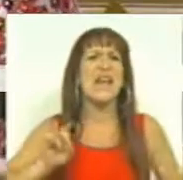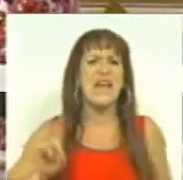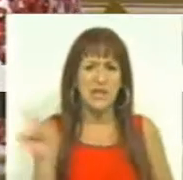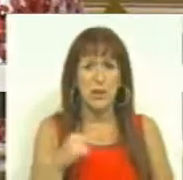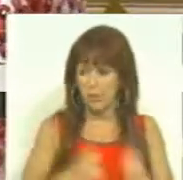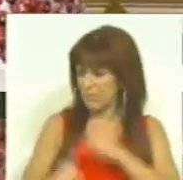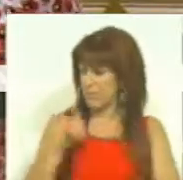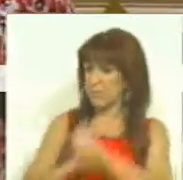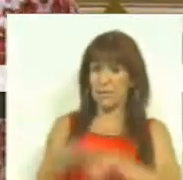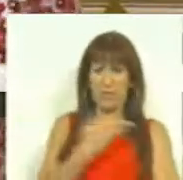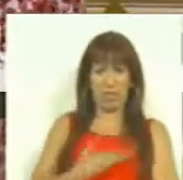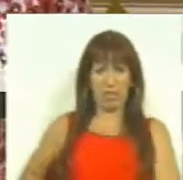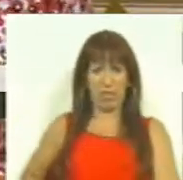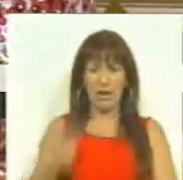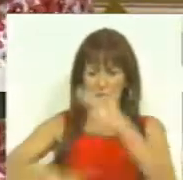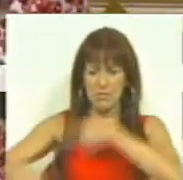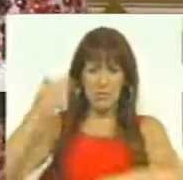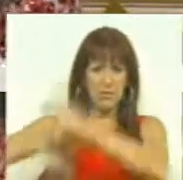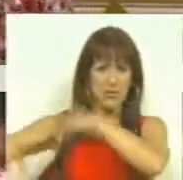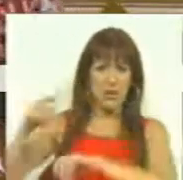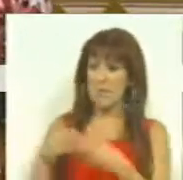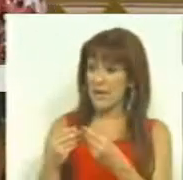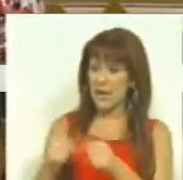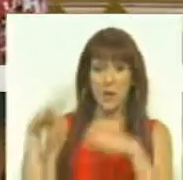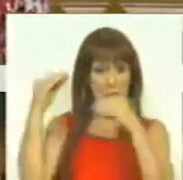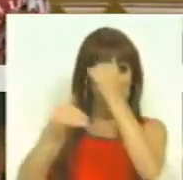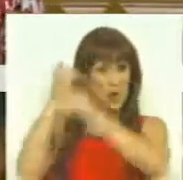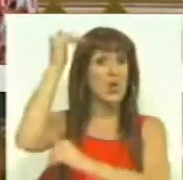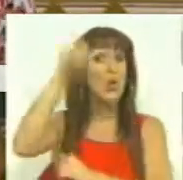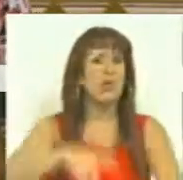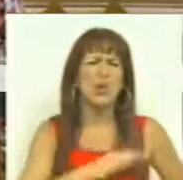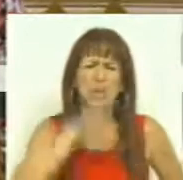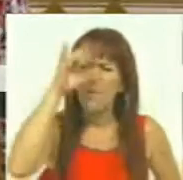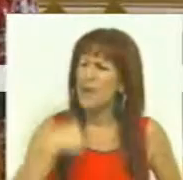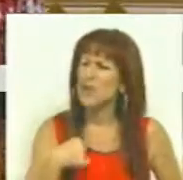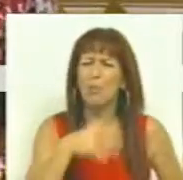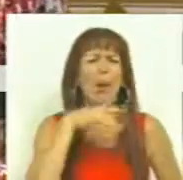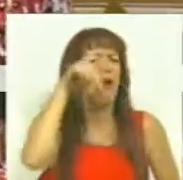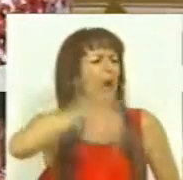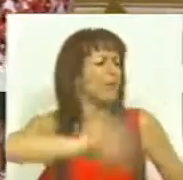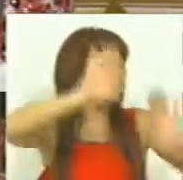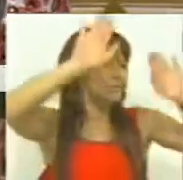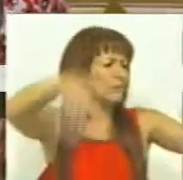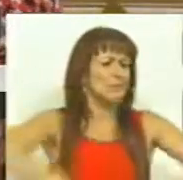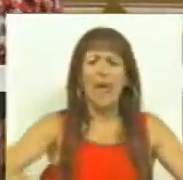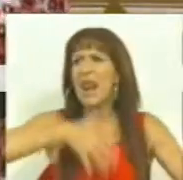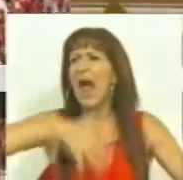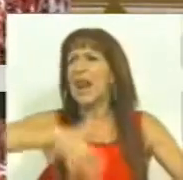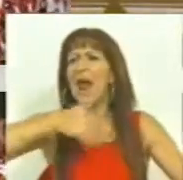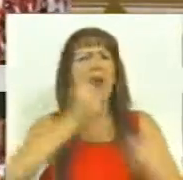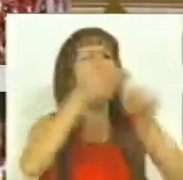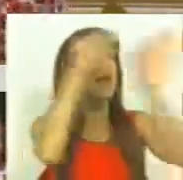andar para trás. E é também andar para trás na matéria do ensino superior. O Senhor Ministro bem pode vir aqui com a conversa de